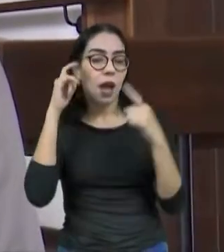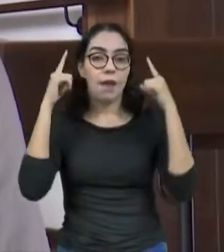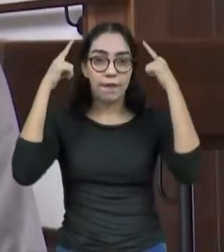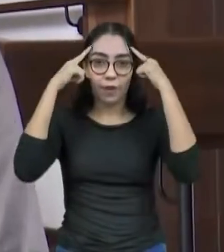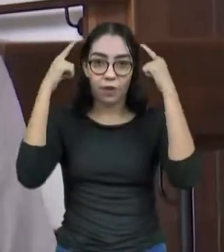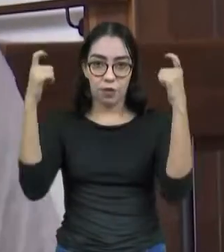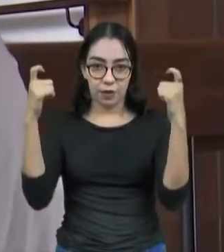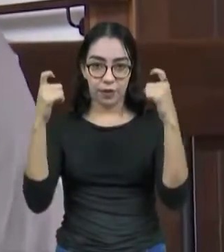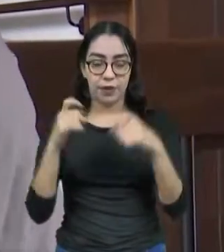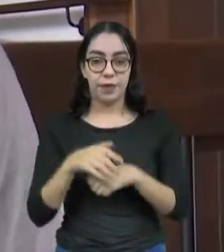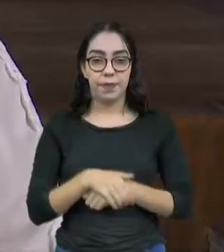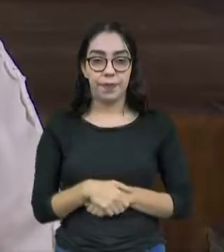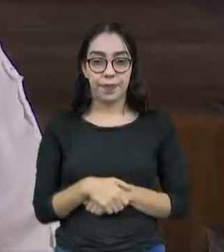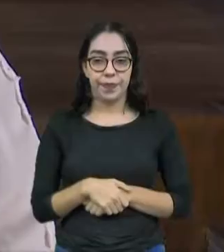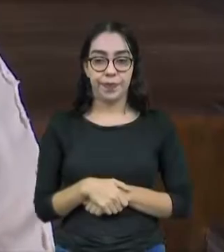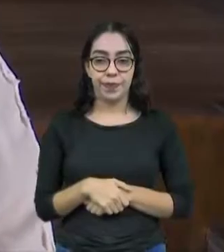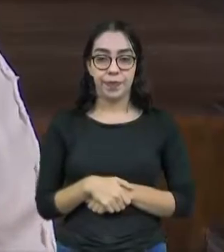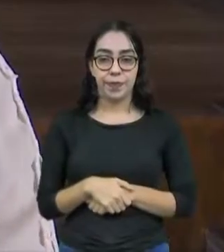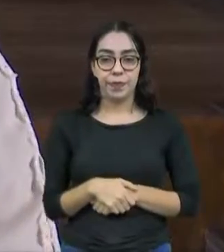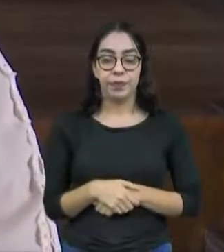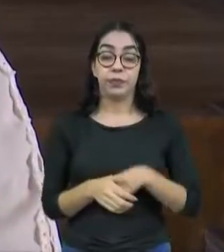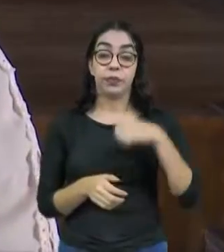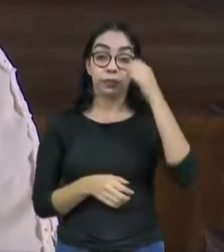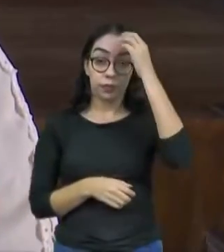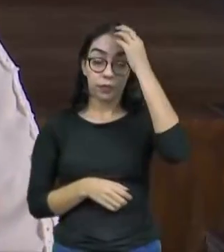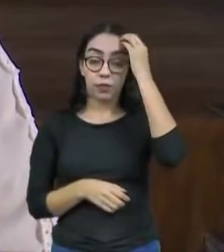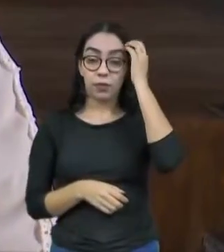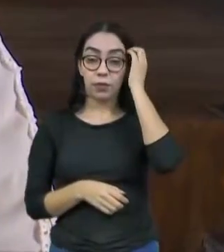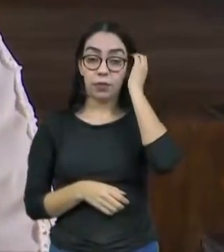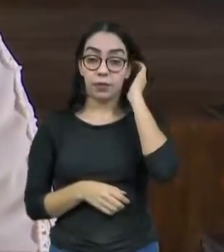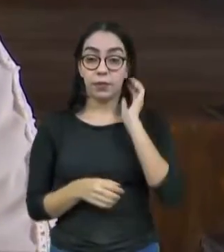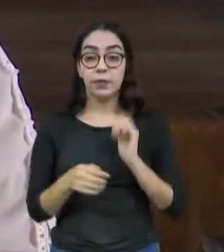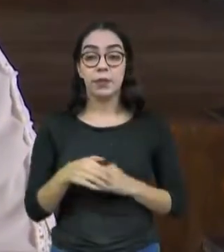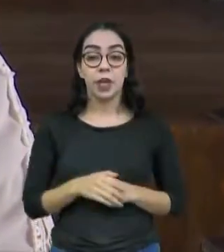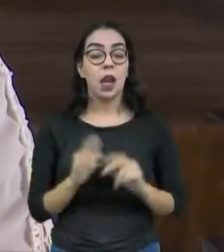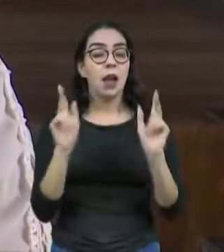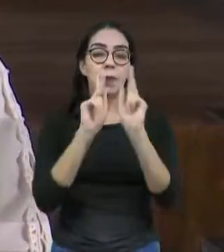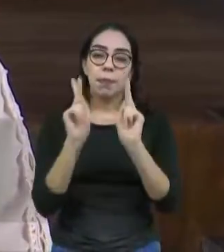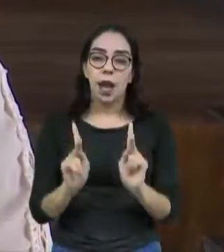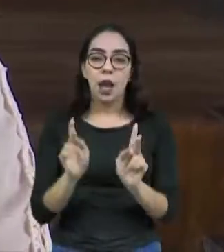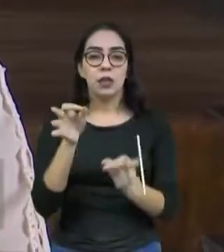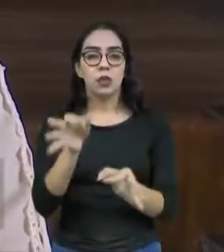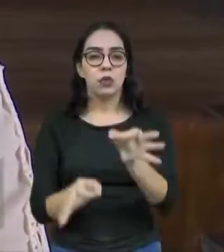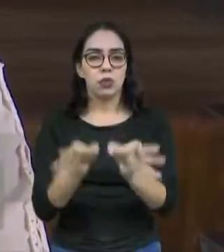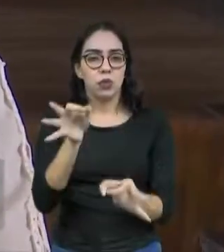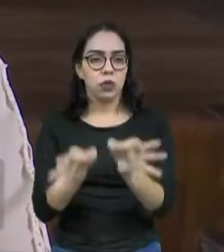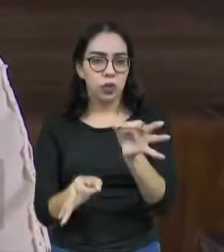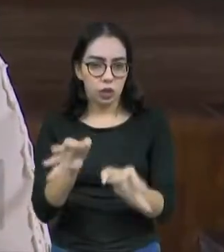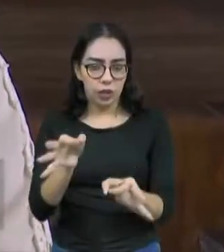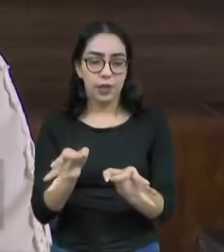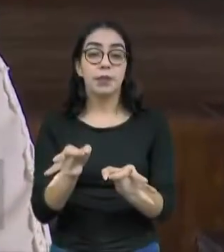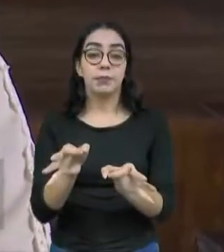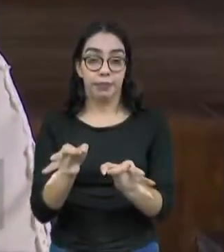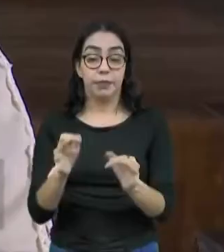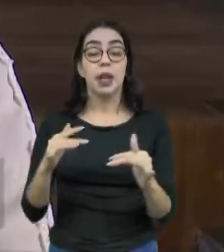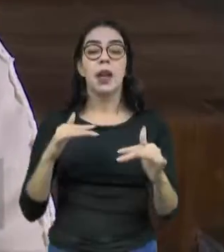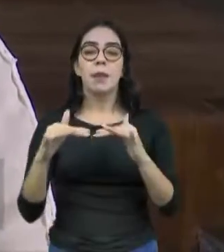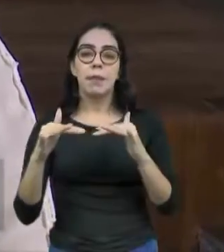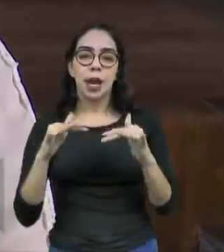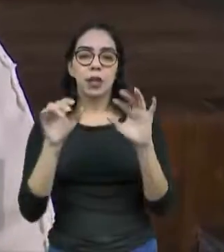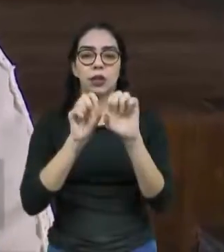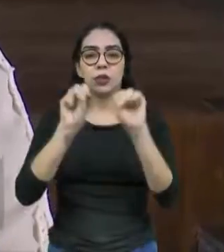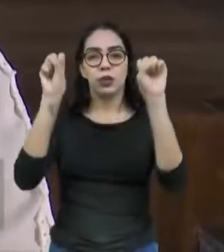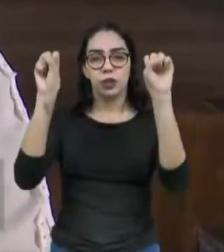contribuir com o novo comitê. Paz, justiça, a questão dos ciclos restaurativos, das práticas sistêmicas,